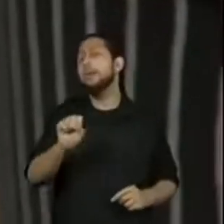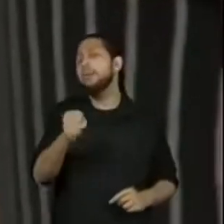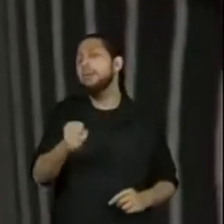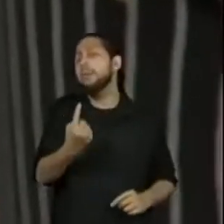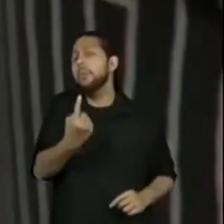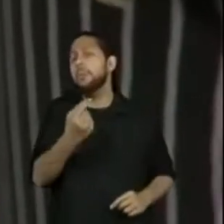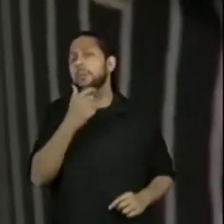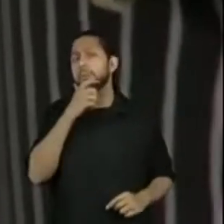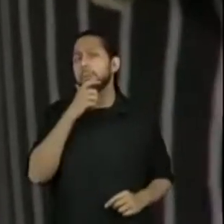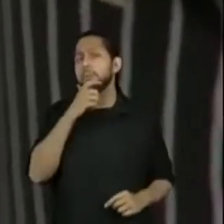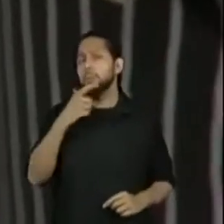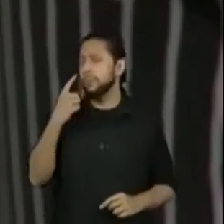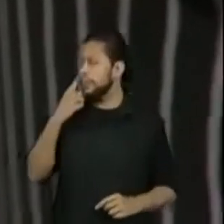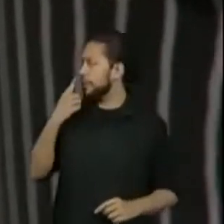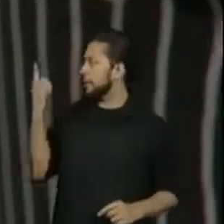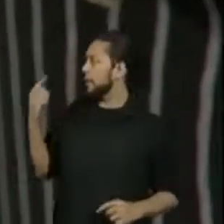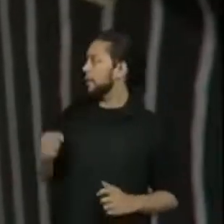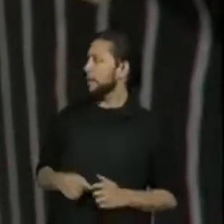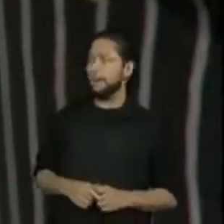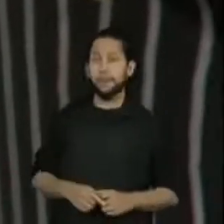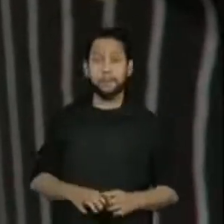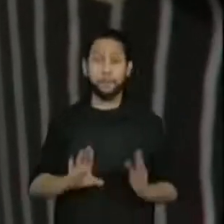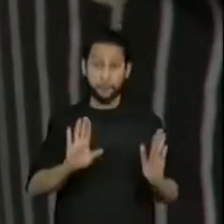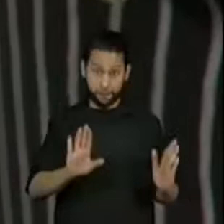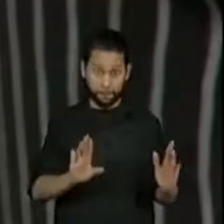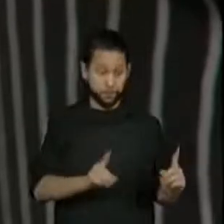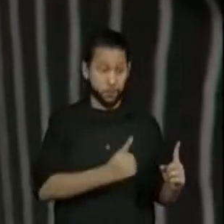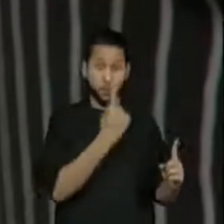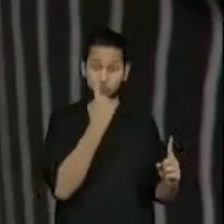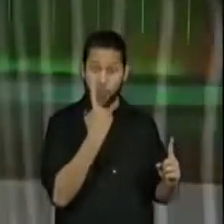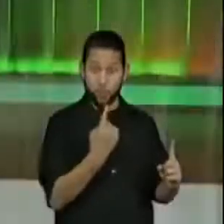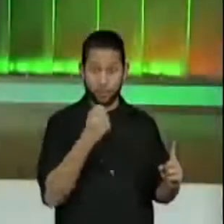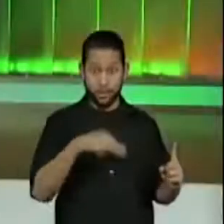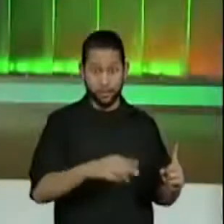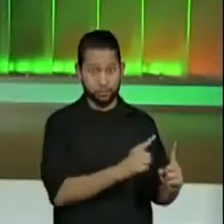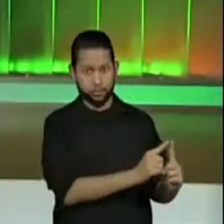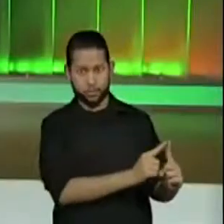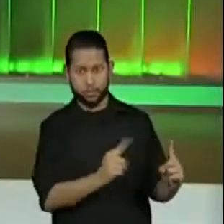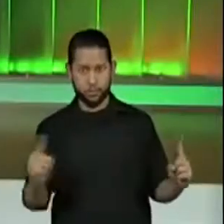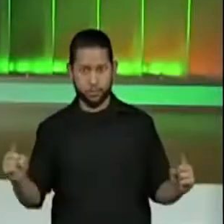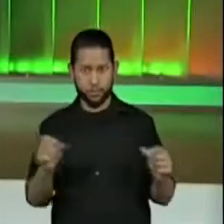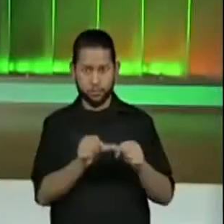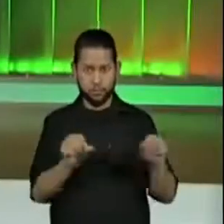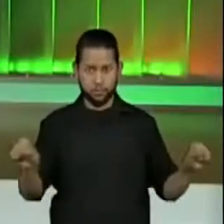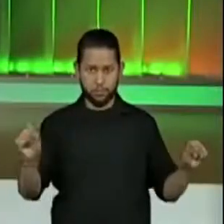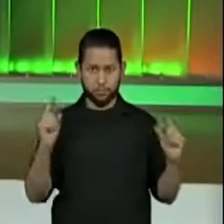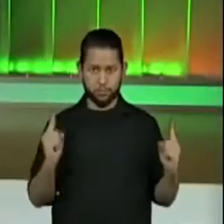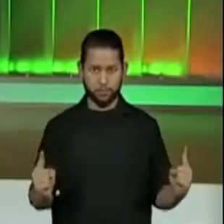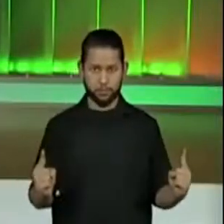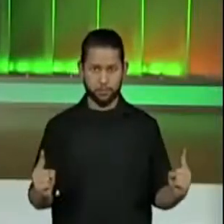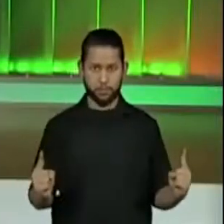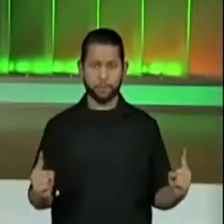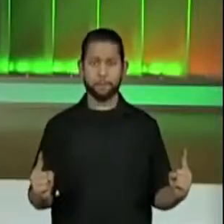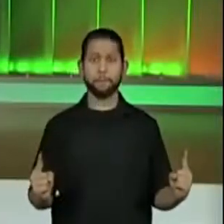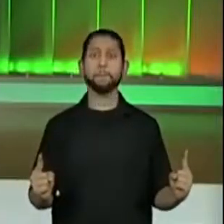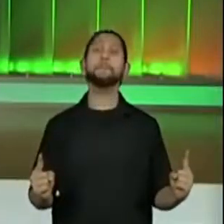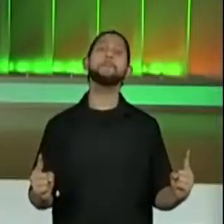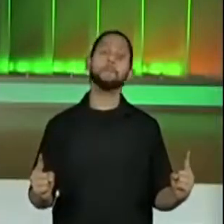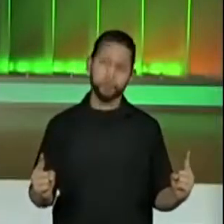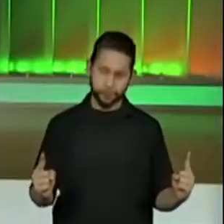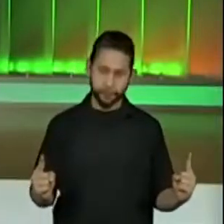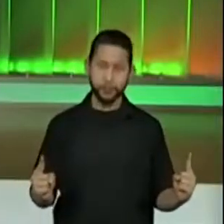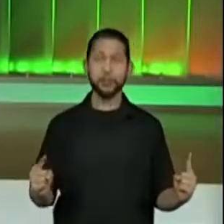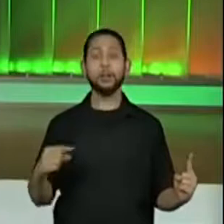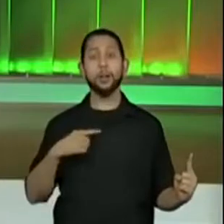E aí? Cadê? Ah, professora Edna, ó, falou, 81 centímetros é